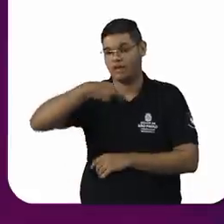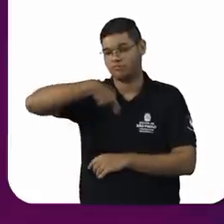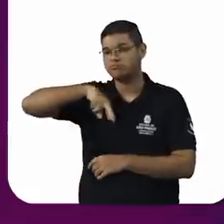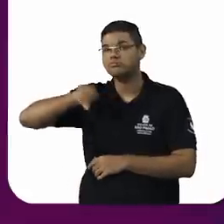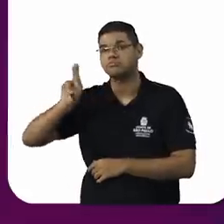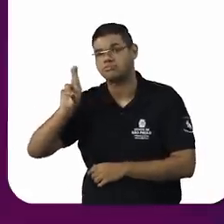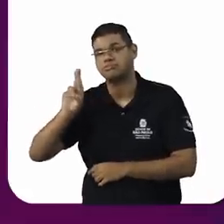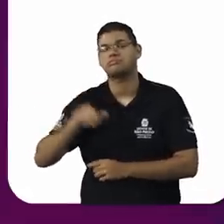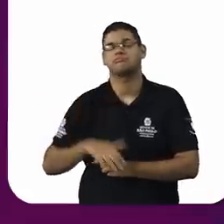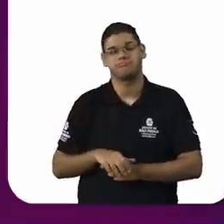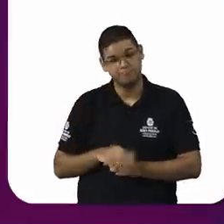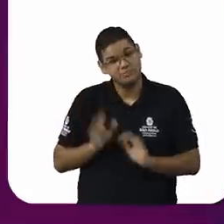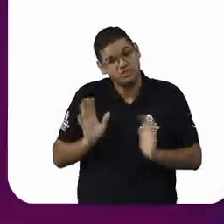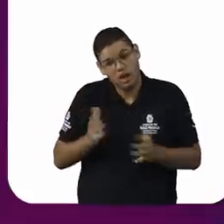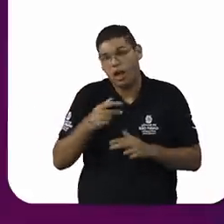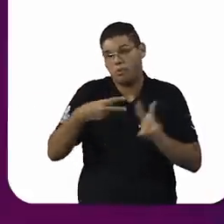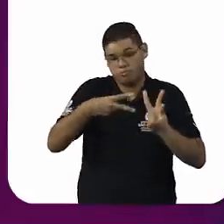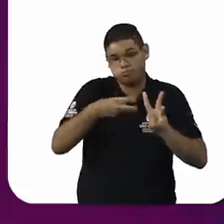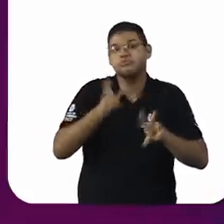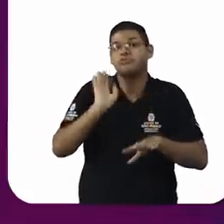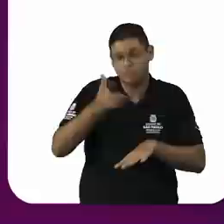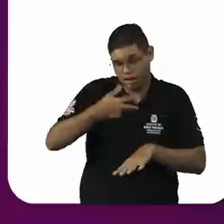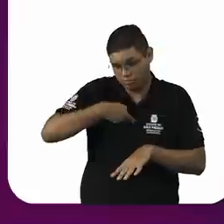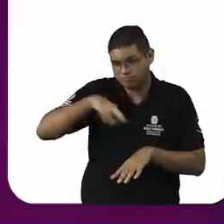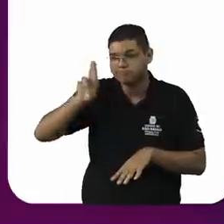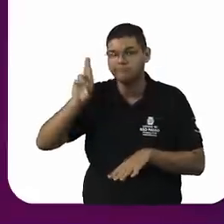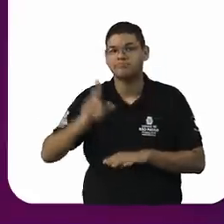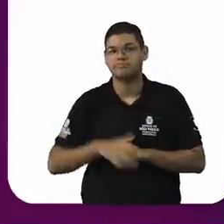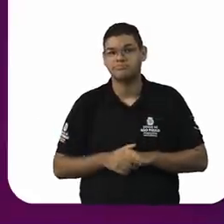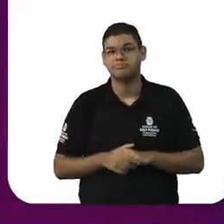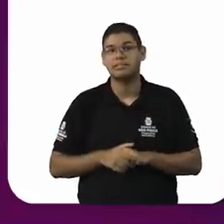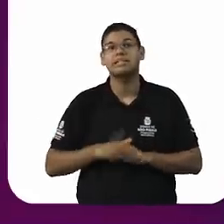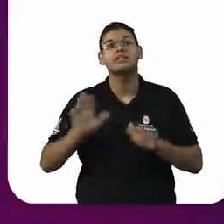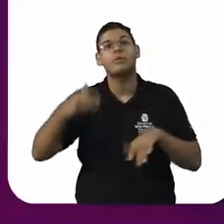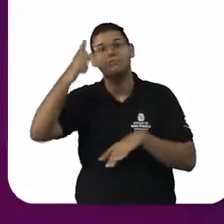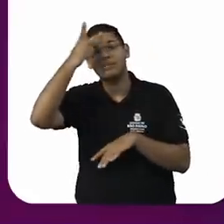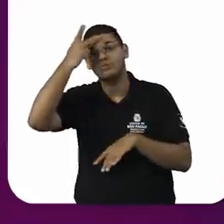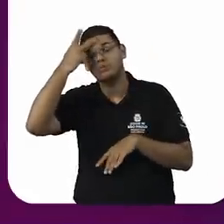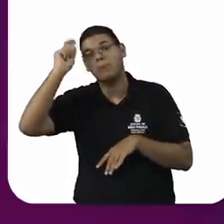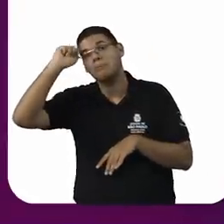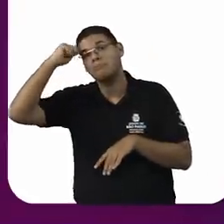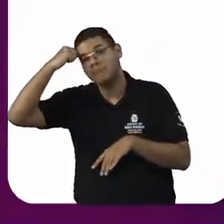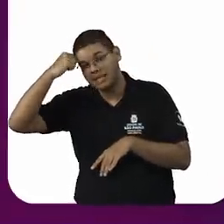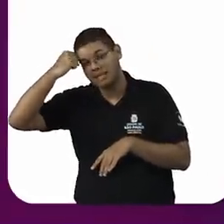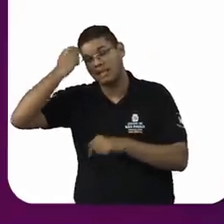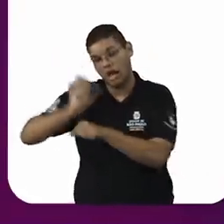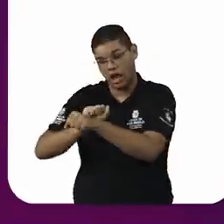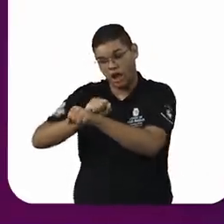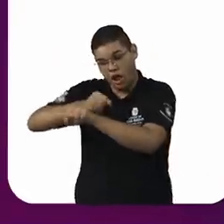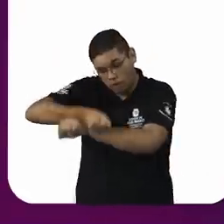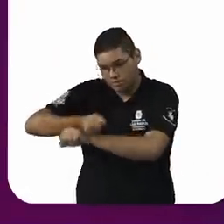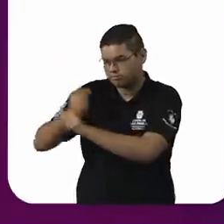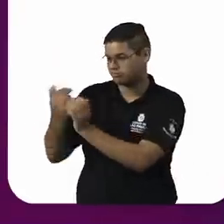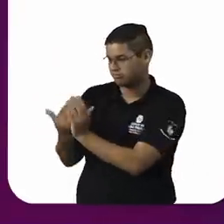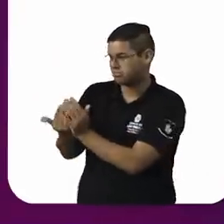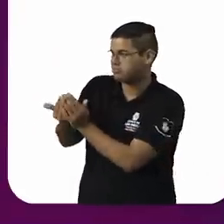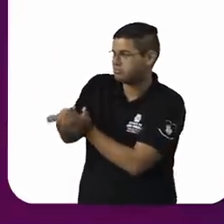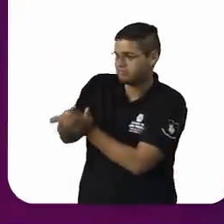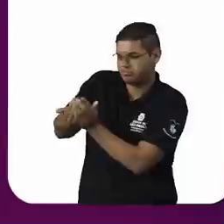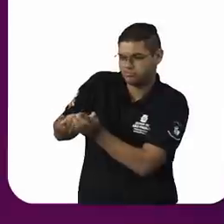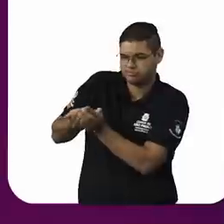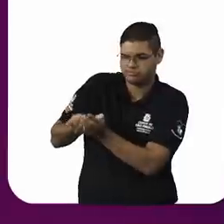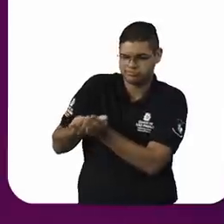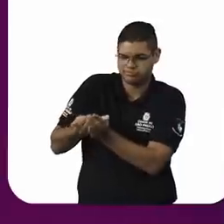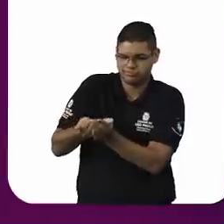a cultura escravista, os negros africanos eram trazidos ao Brasil para trabalhar e a sua